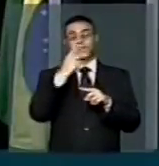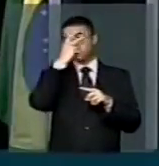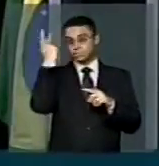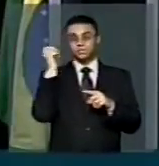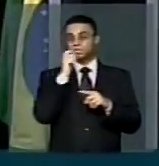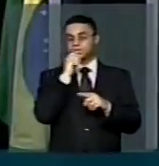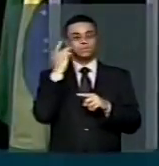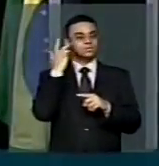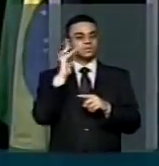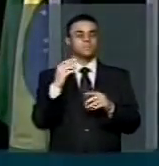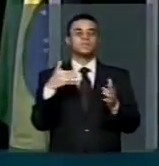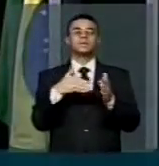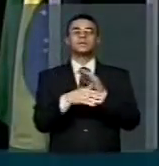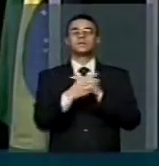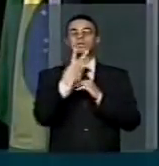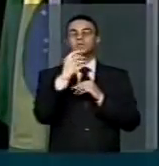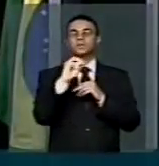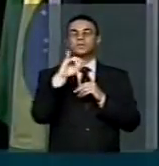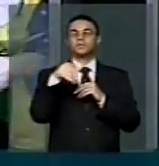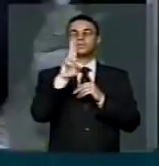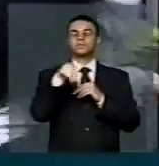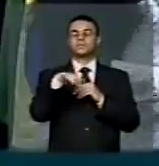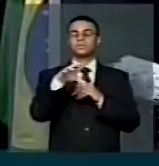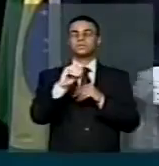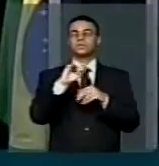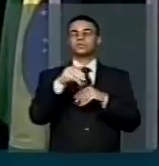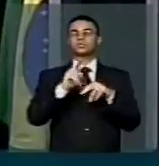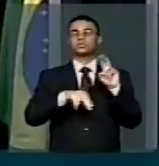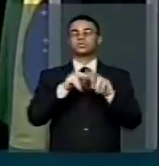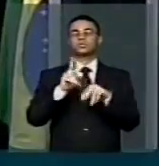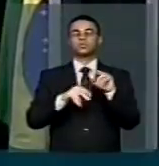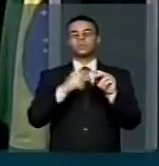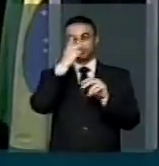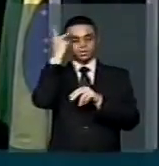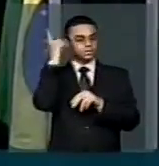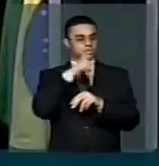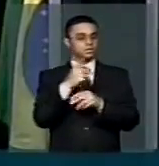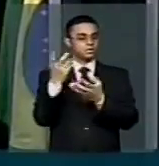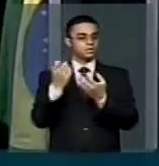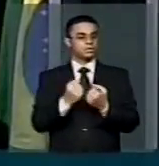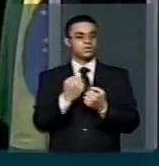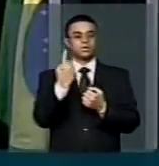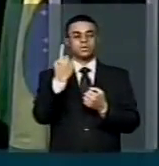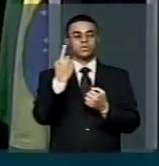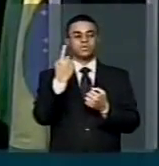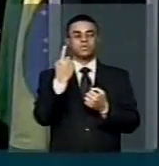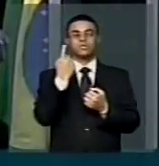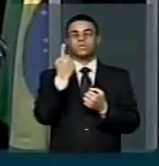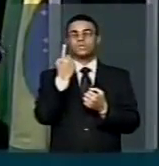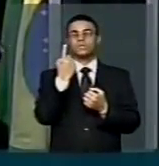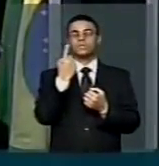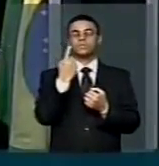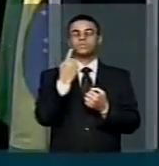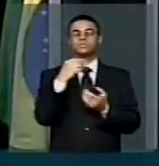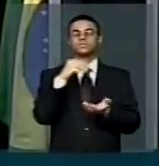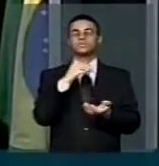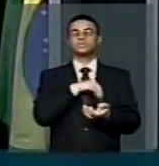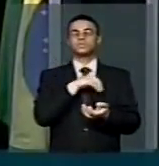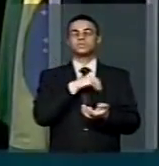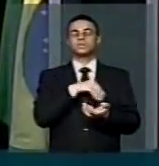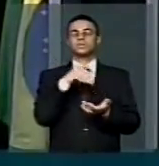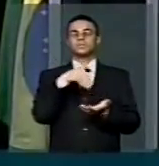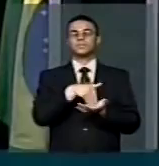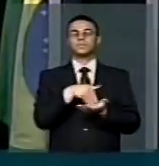não sabe que é 30 de junho, a data limite, ele ir lá e receber o seu um salário mínimo, 724 reais.